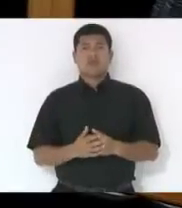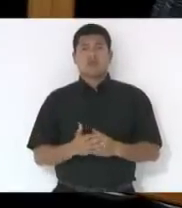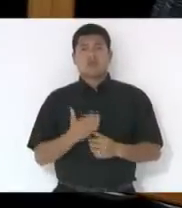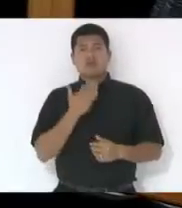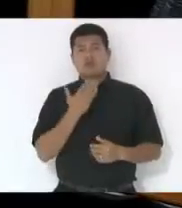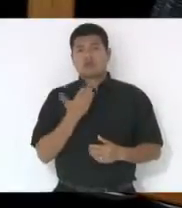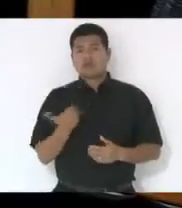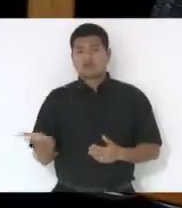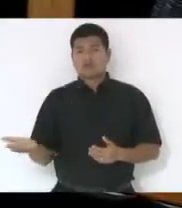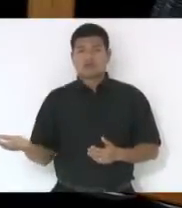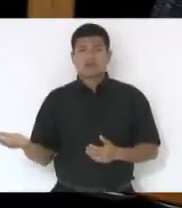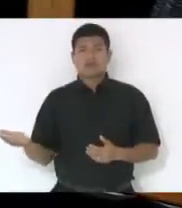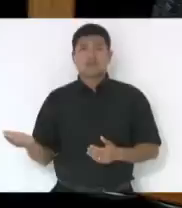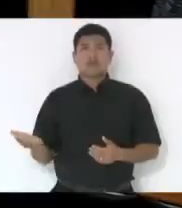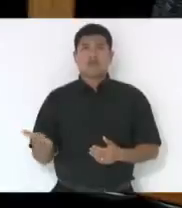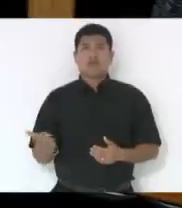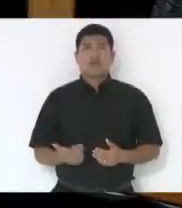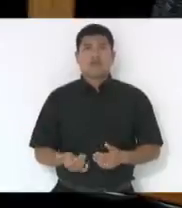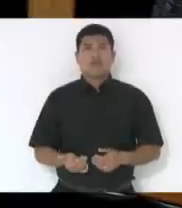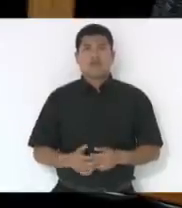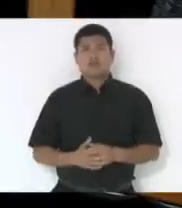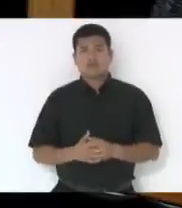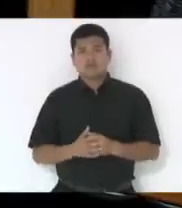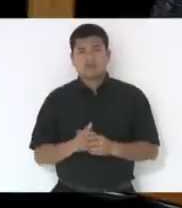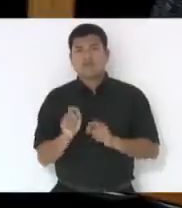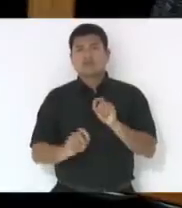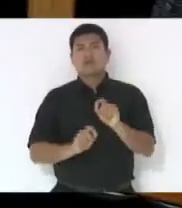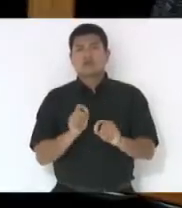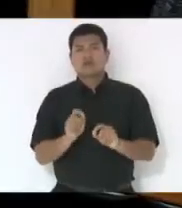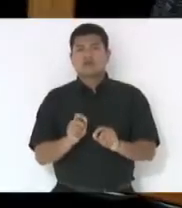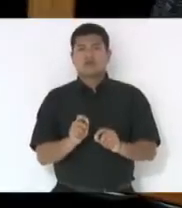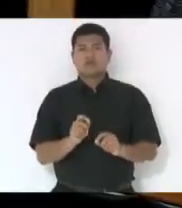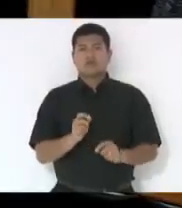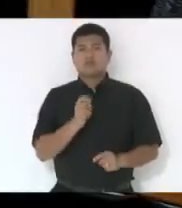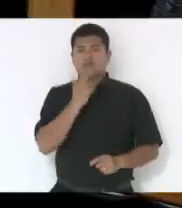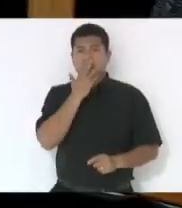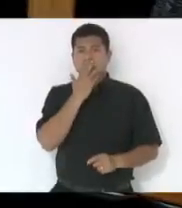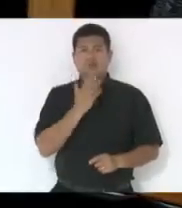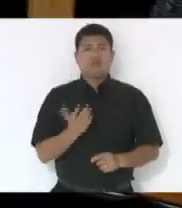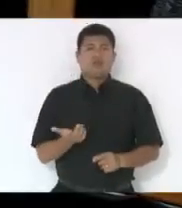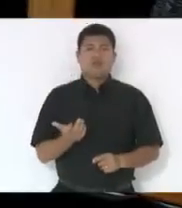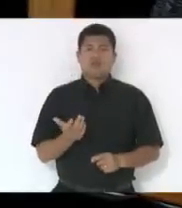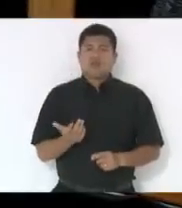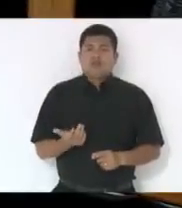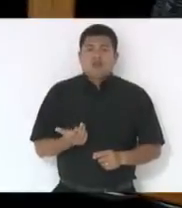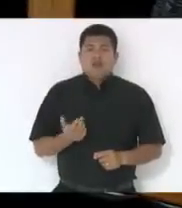subestabelecendo a renúncia fiscal. E isso é preocupante.